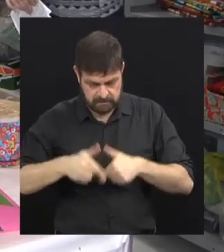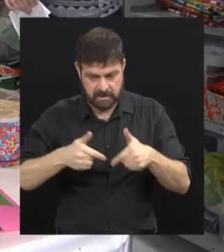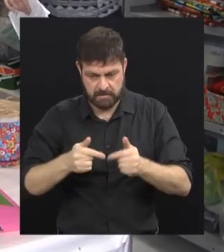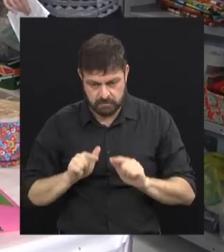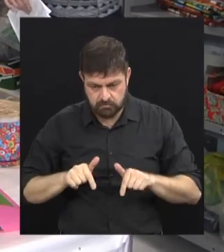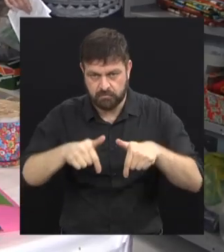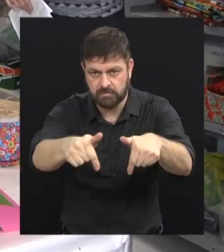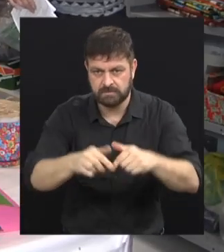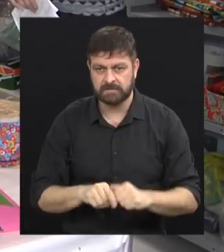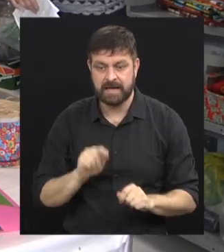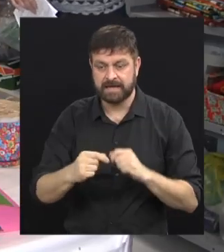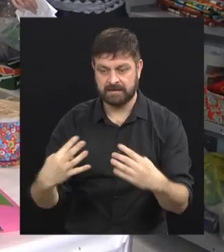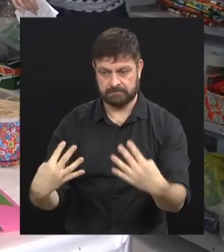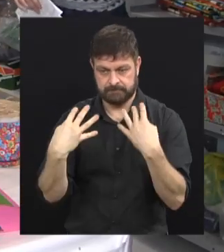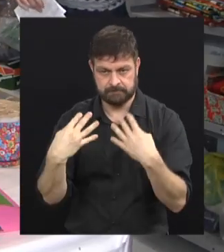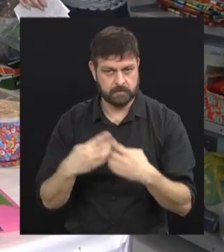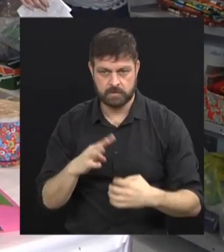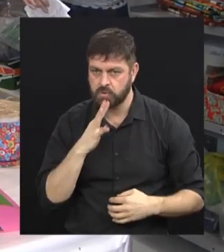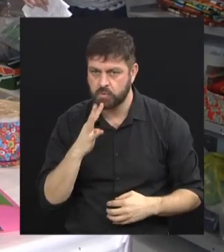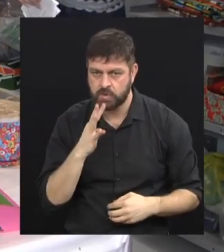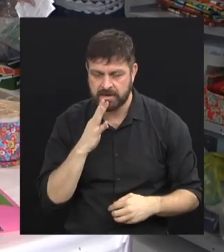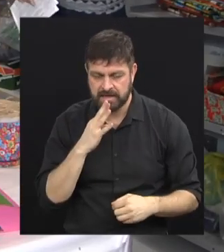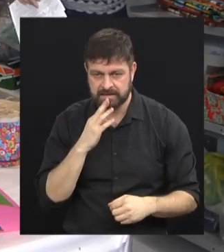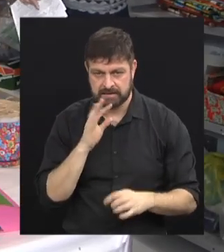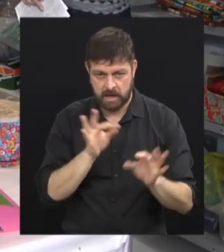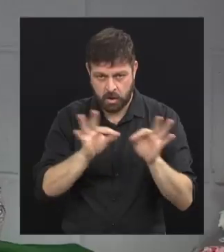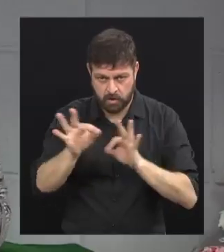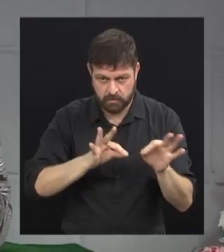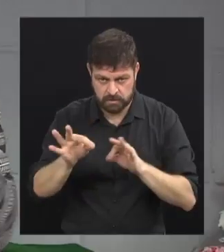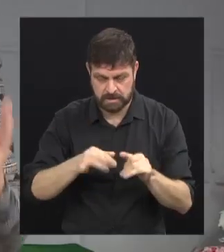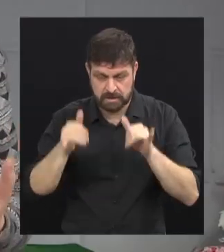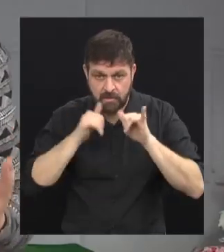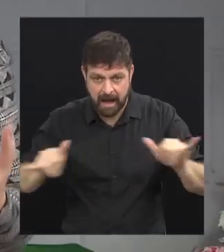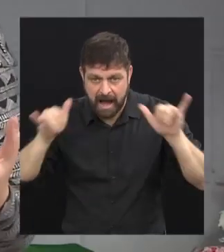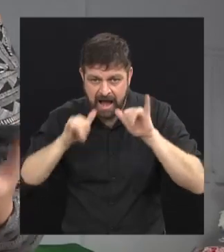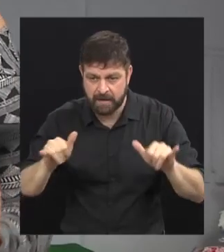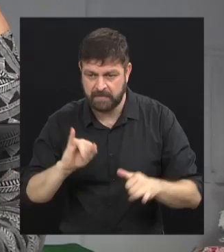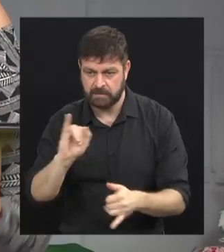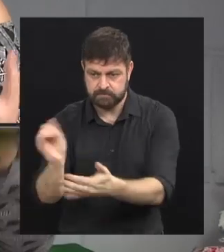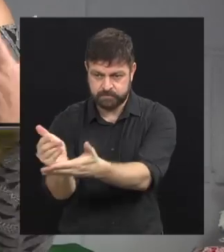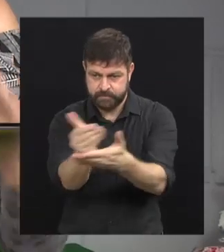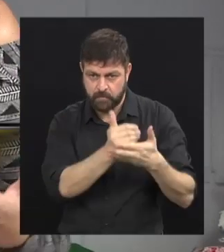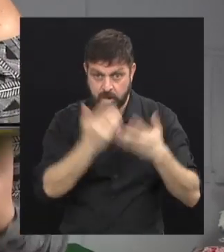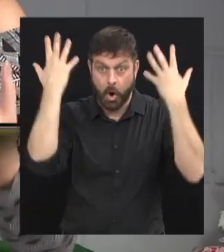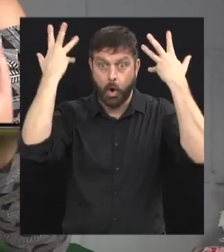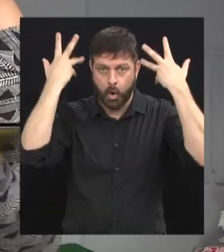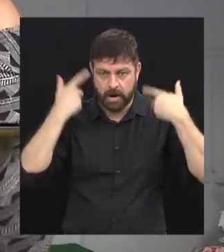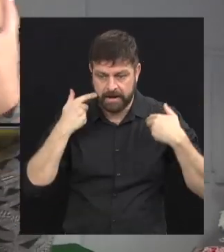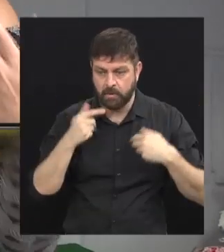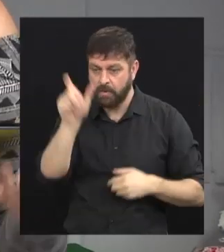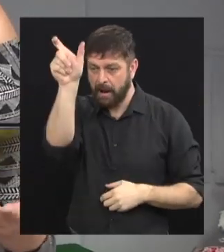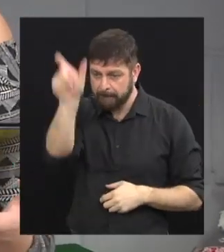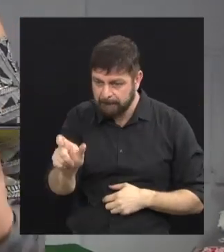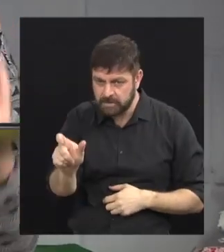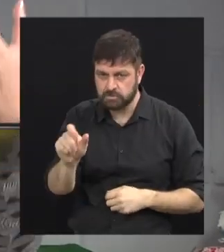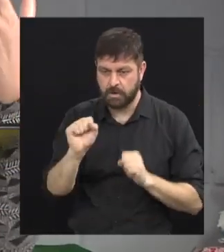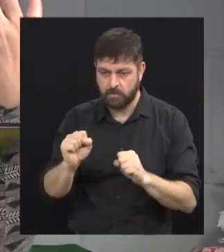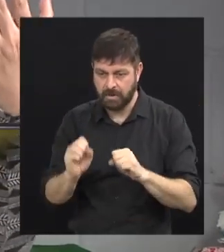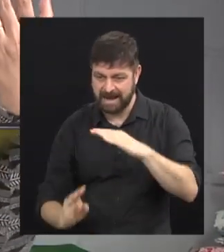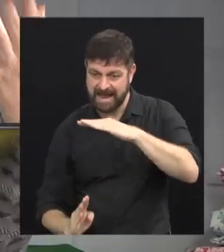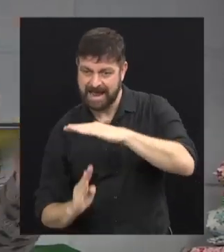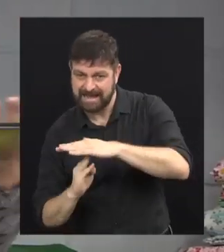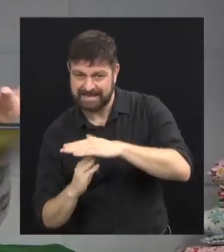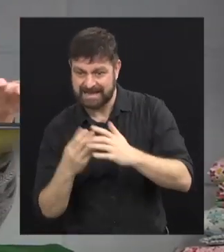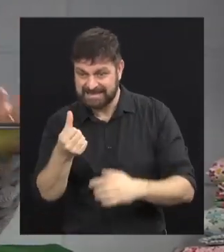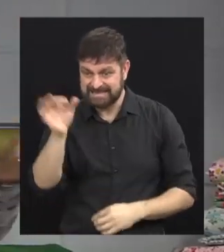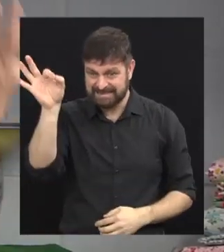esse trabalho. É, para você que está nos assistindo e ainda não ouviu falar do projeto da campanha do Leão Solidário, é possível que você, pessoa física, doe